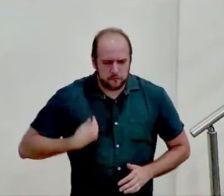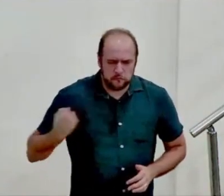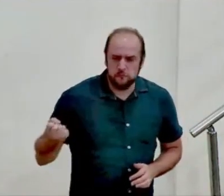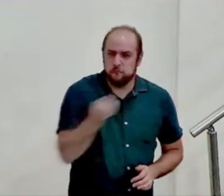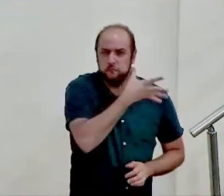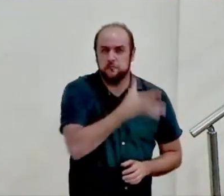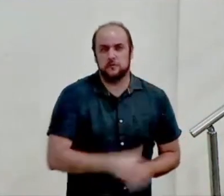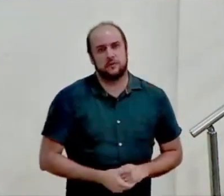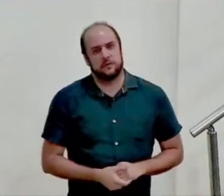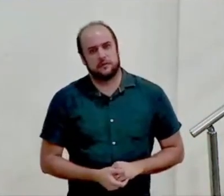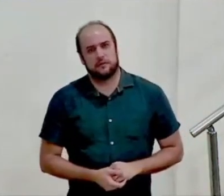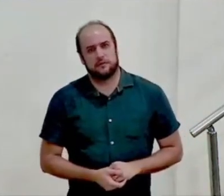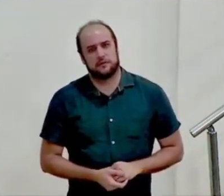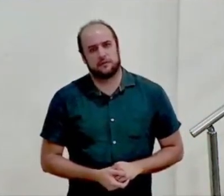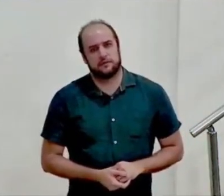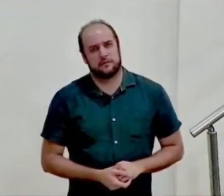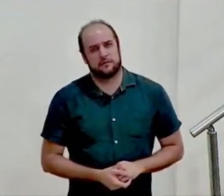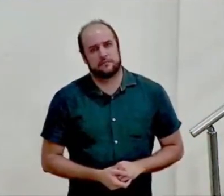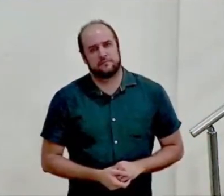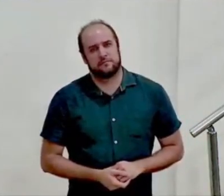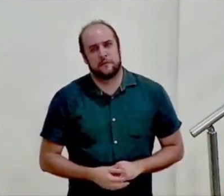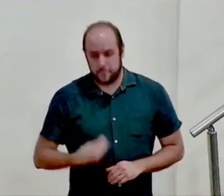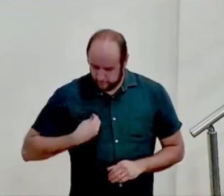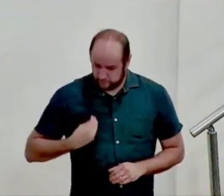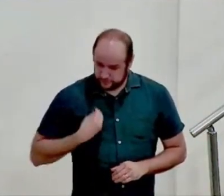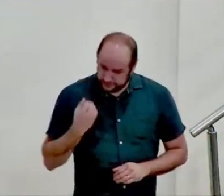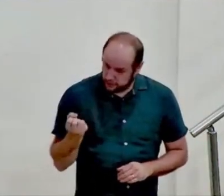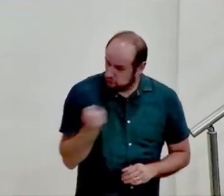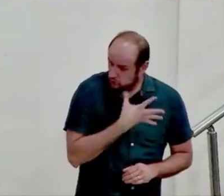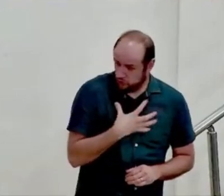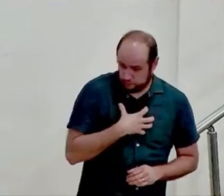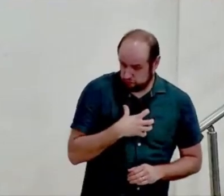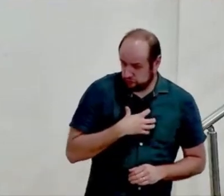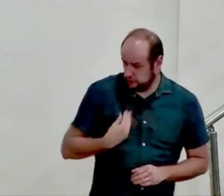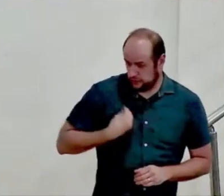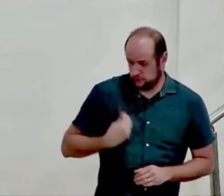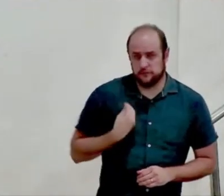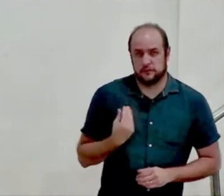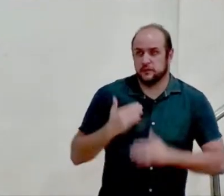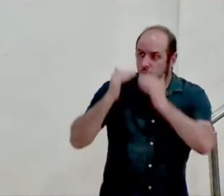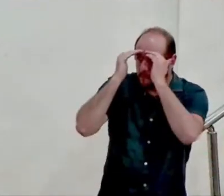que nós vivamos em novidade de vida que obedeçamos ao Senhor